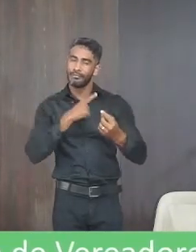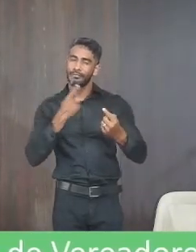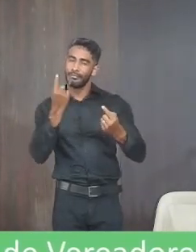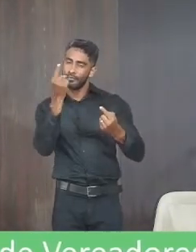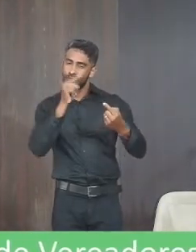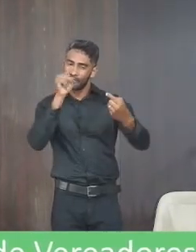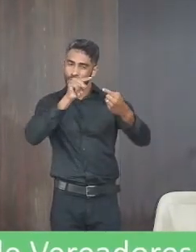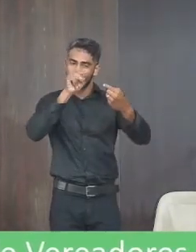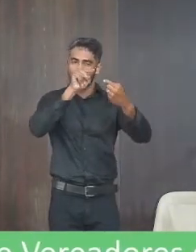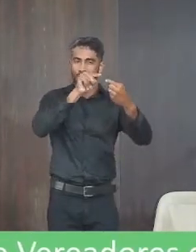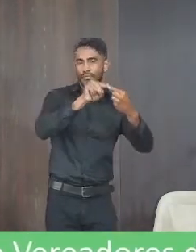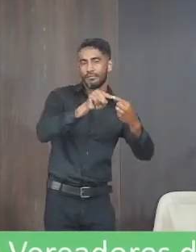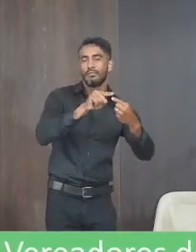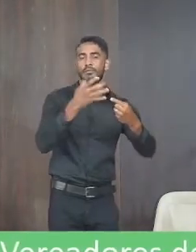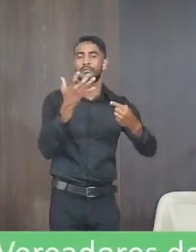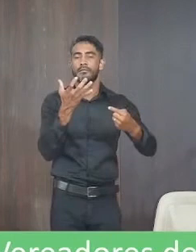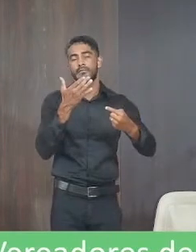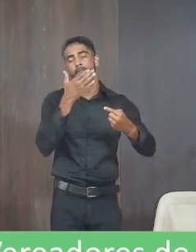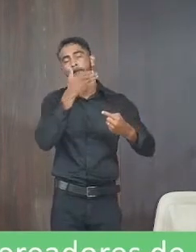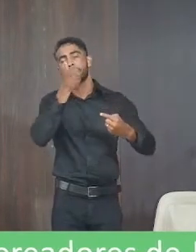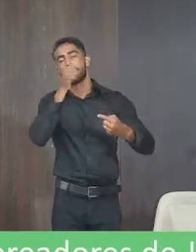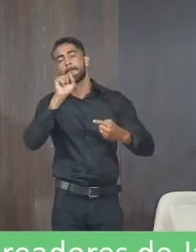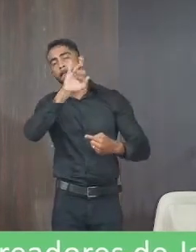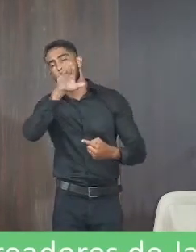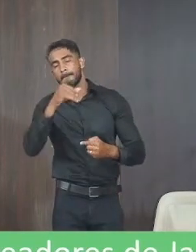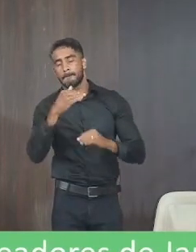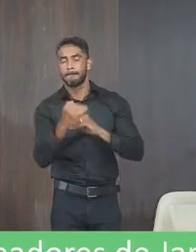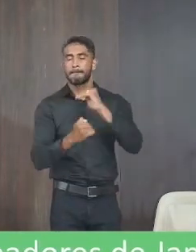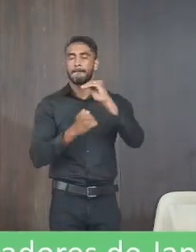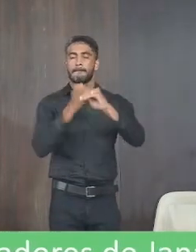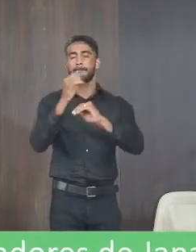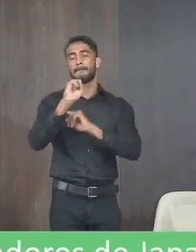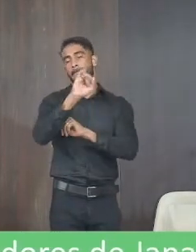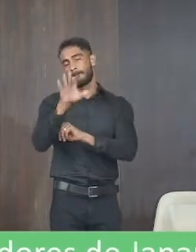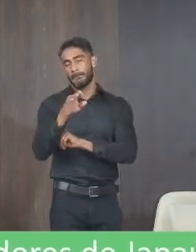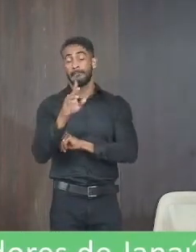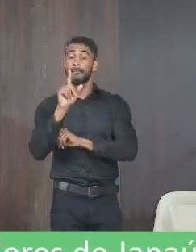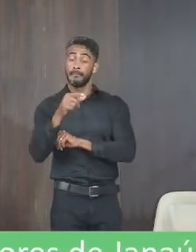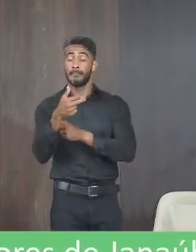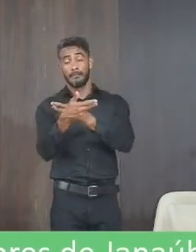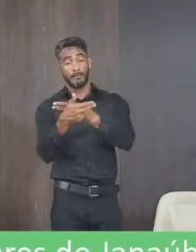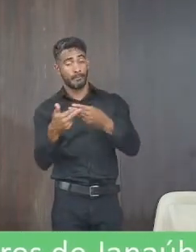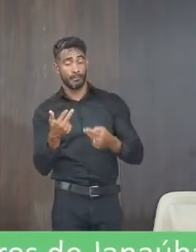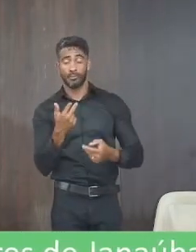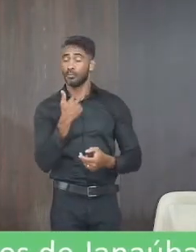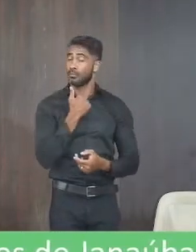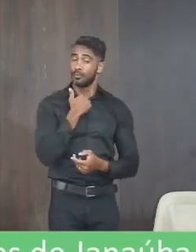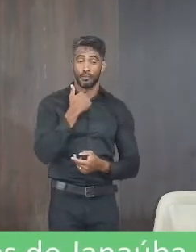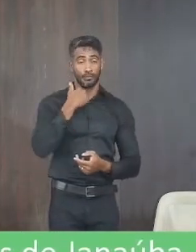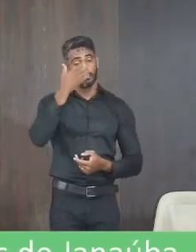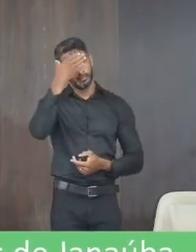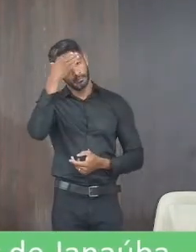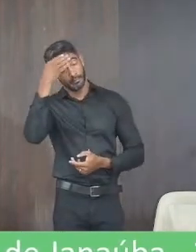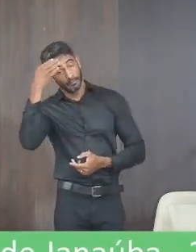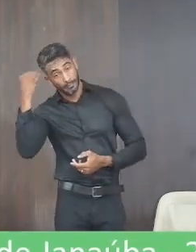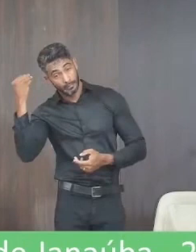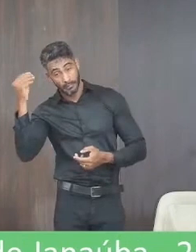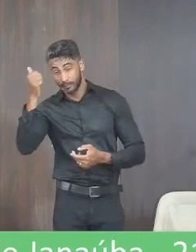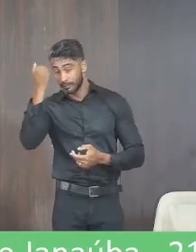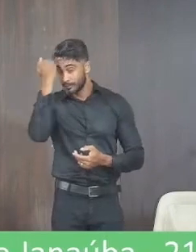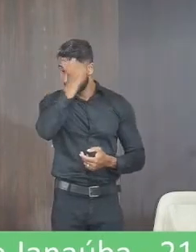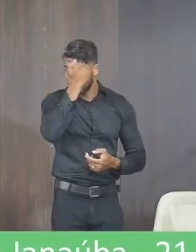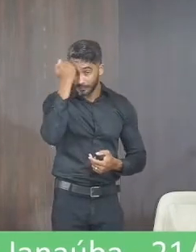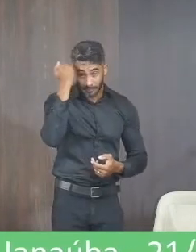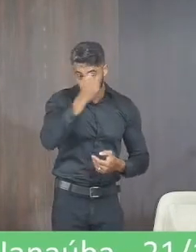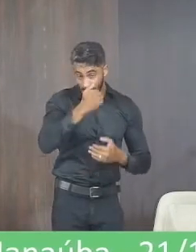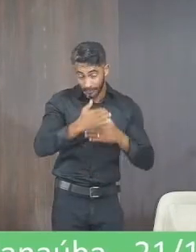queremos o melhor para Janaúba queremos o desenvolvimento para Janaúba e algo que a gente não pode deixar sumir e apagar